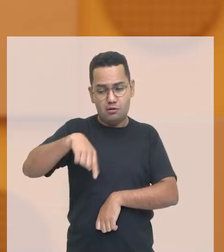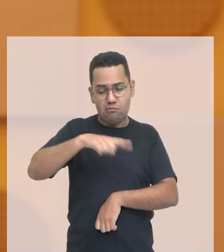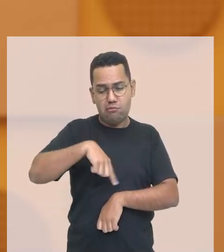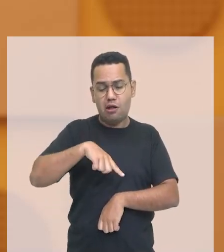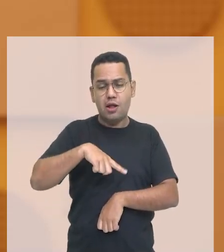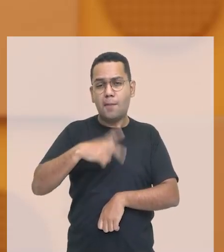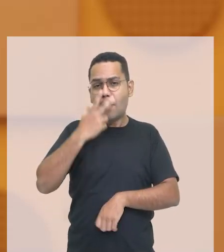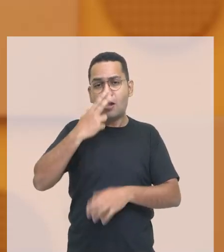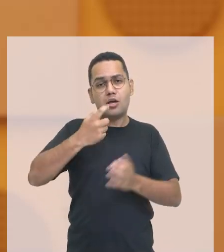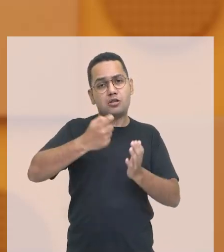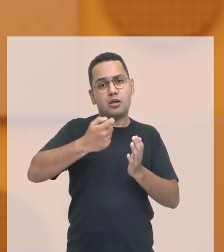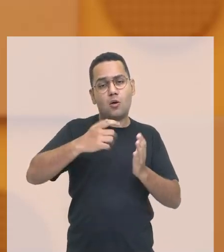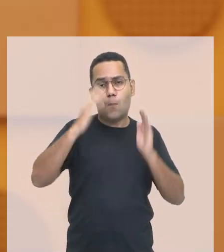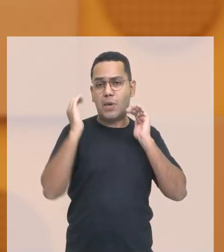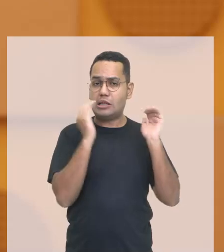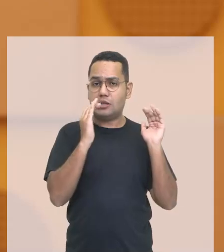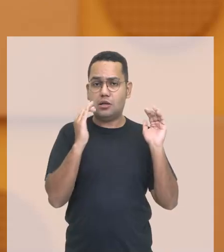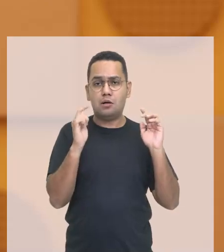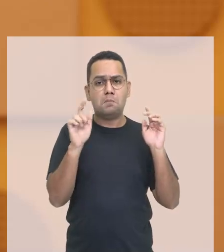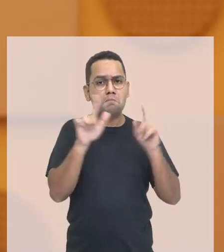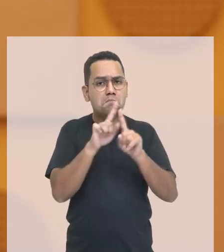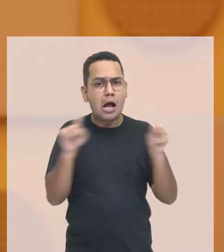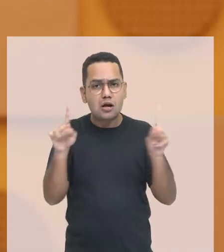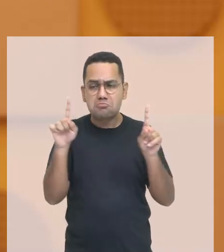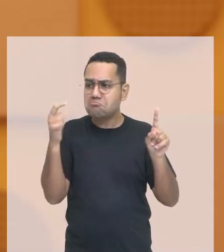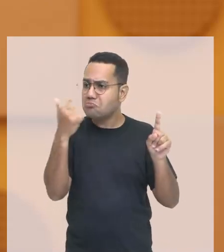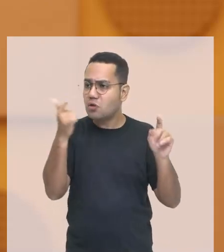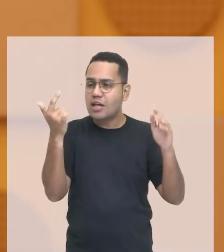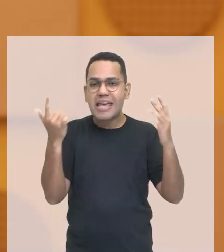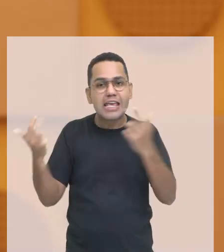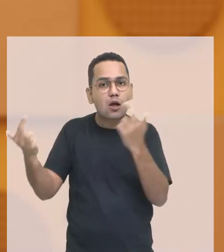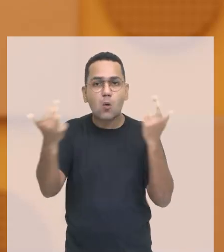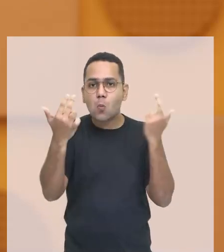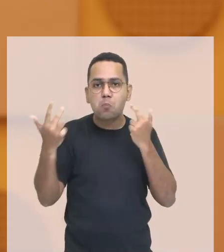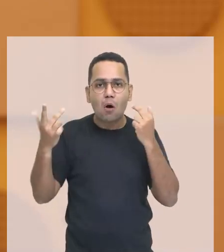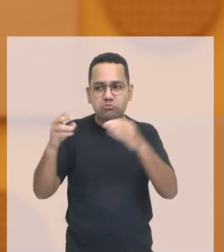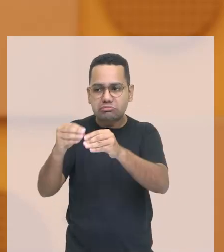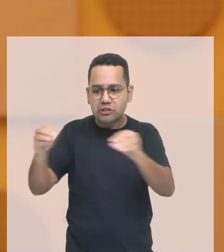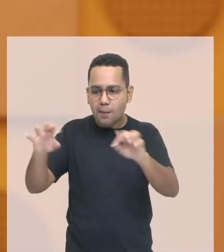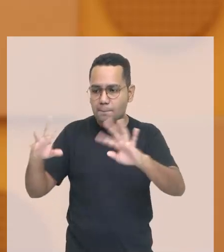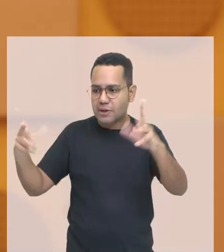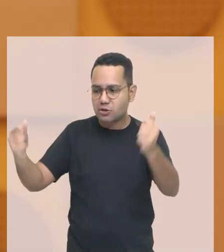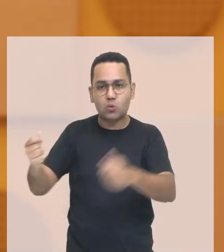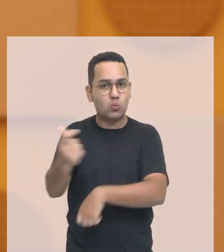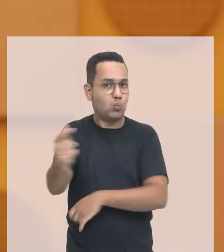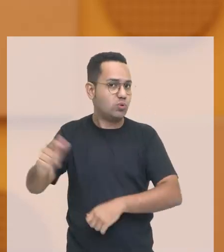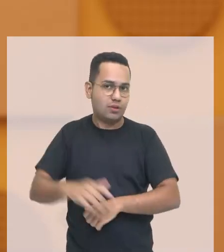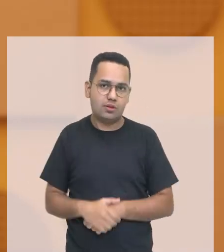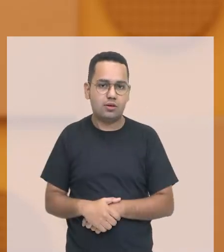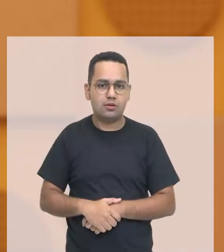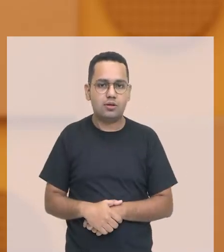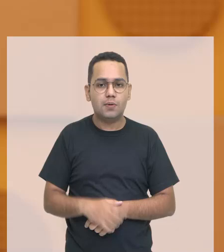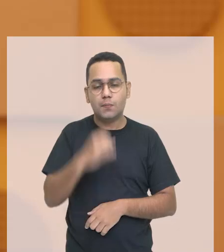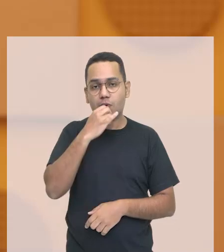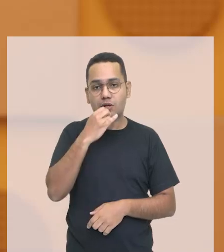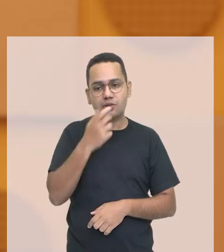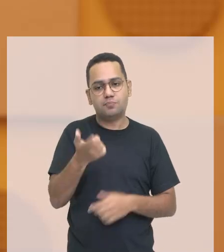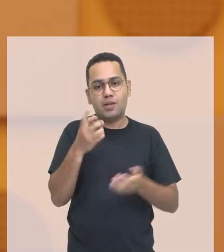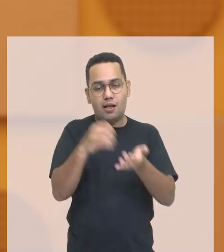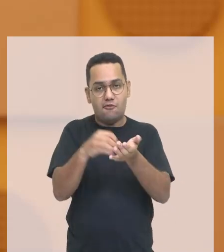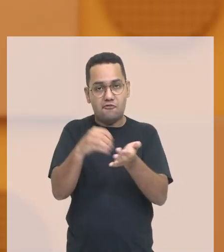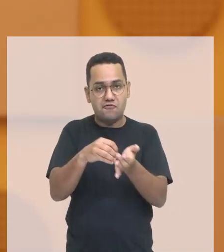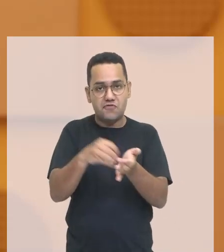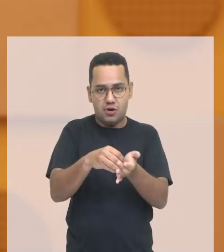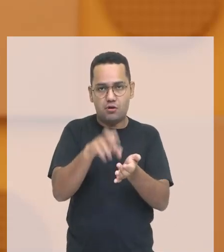sabe que um dos problemas sociais do Brasil no campo é a falta de uma reforma agrária que possa então abarcar essas